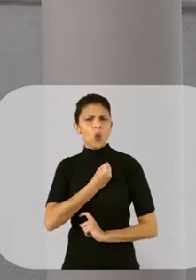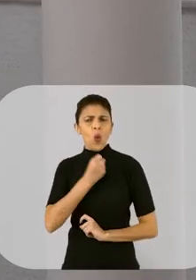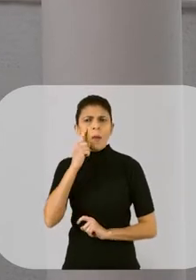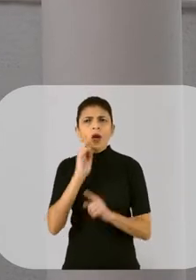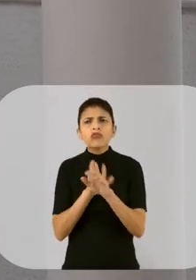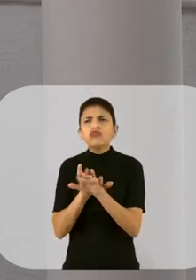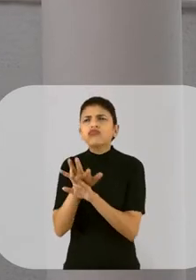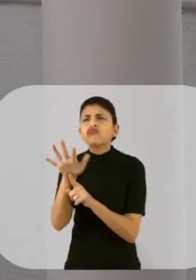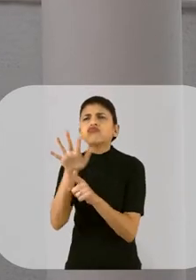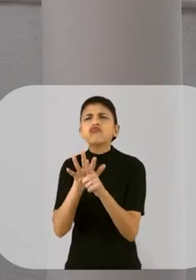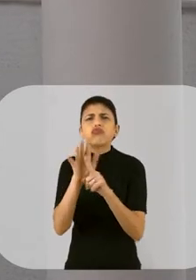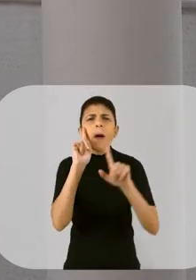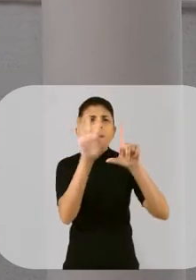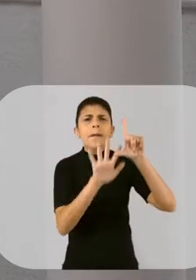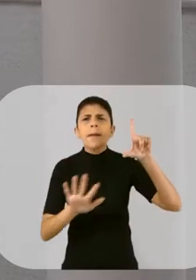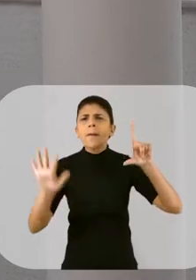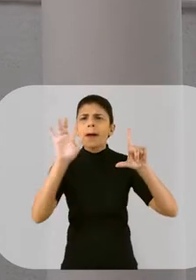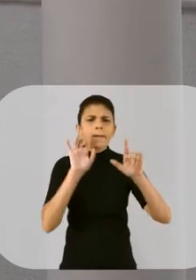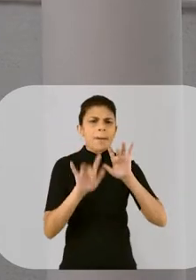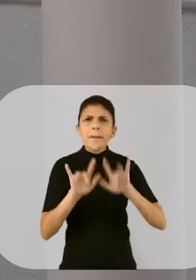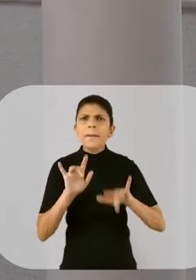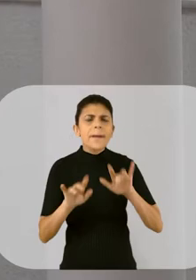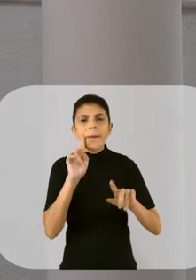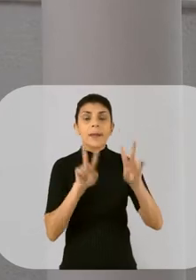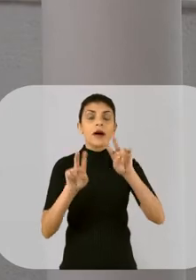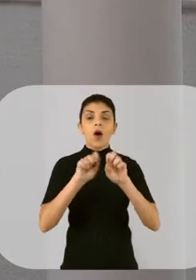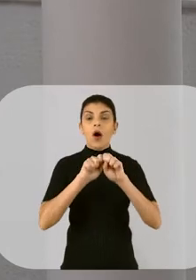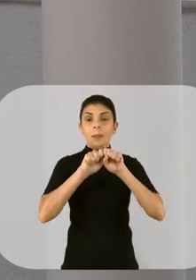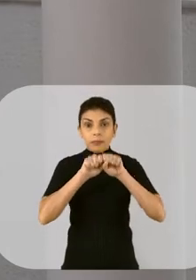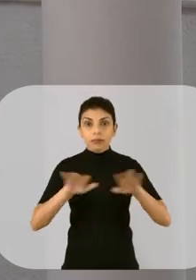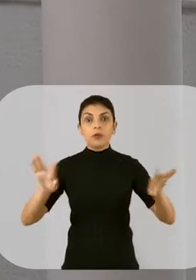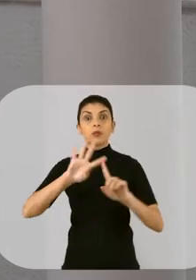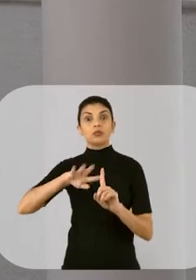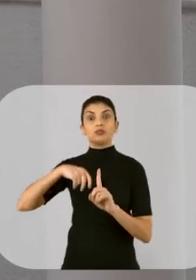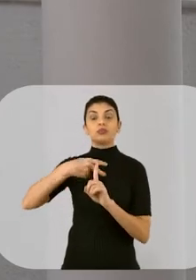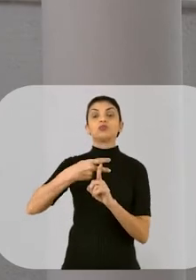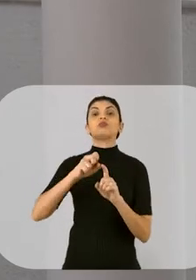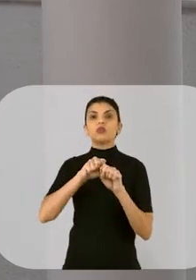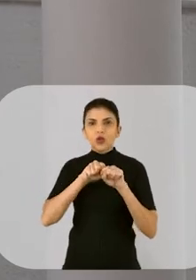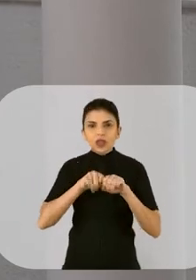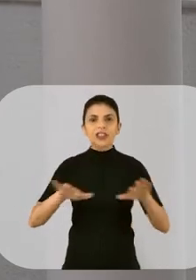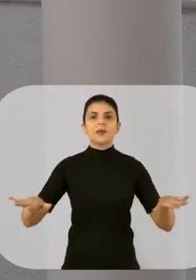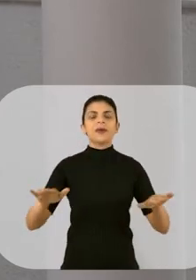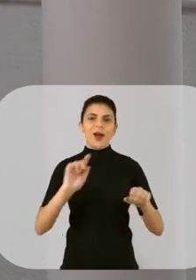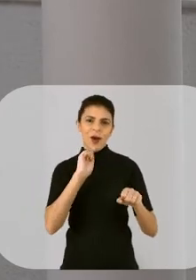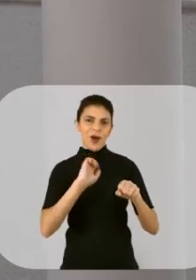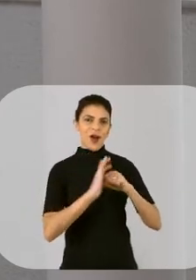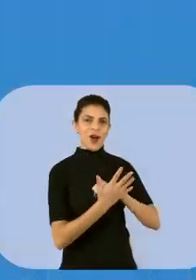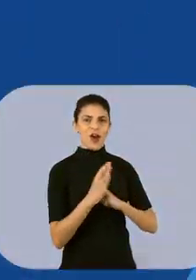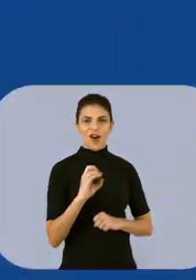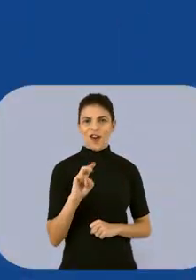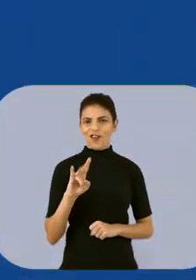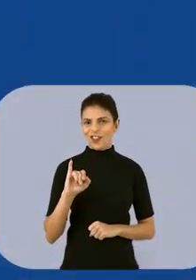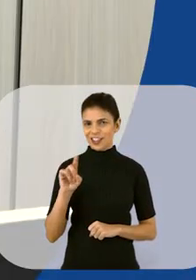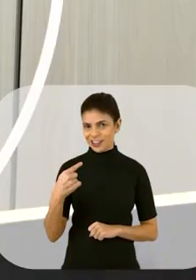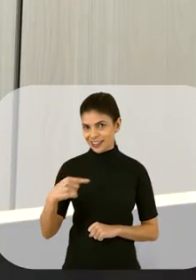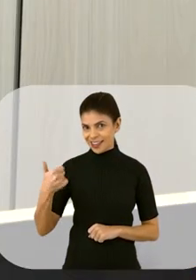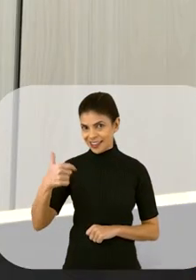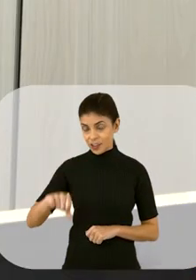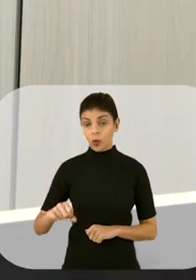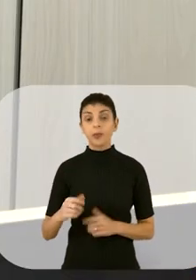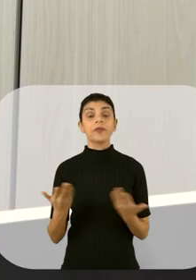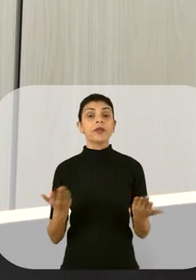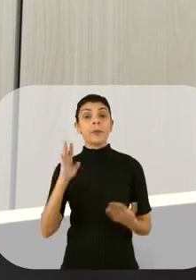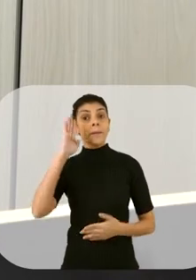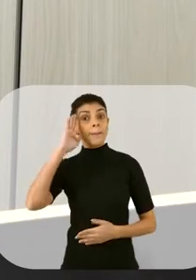e o conjunto de desafios foi multiplicado agora no cenário da pandemia de Covid-19. Tendo